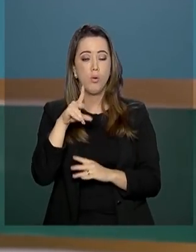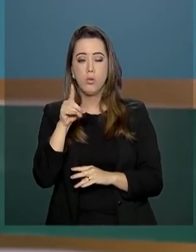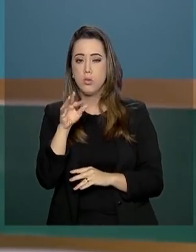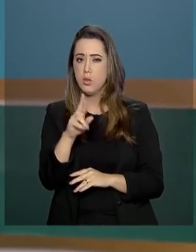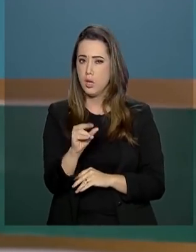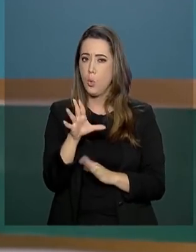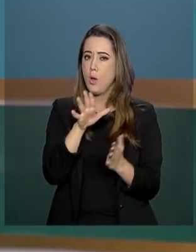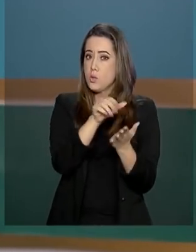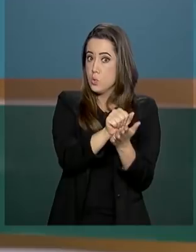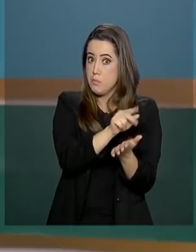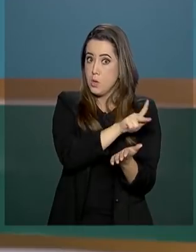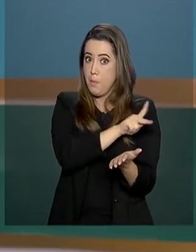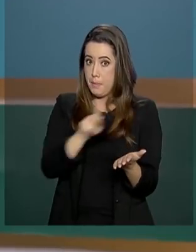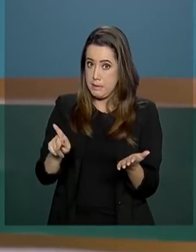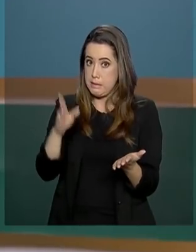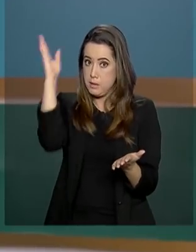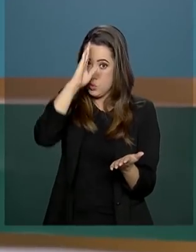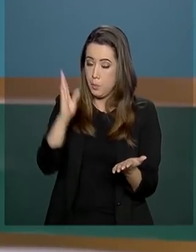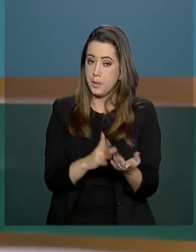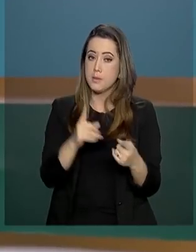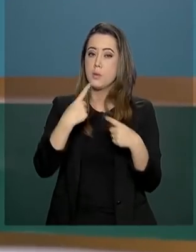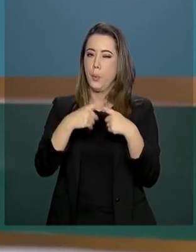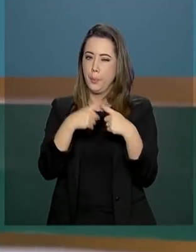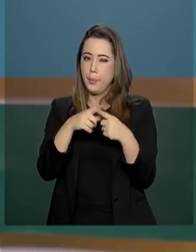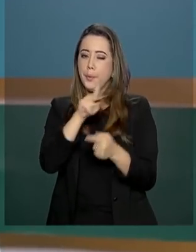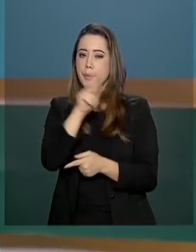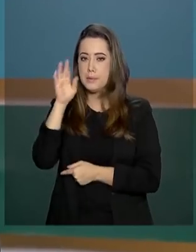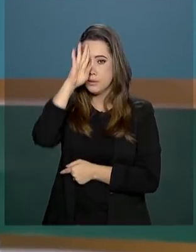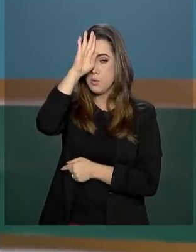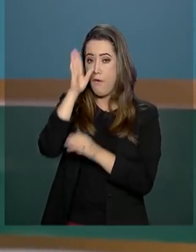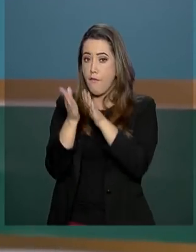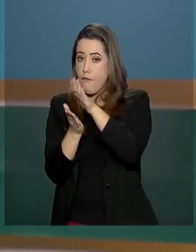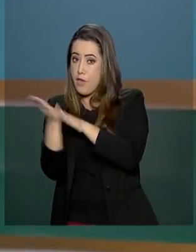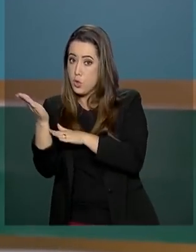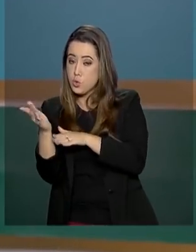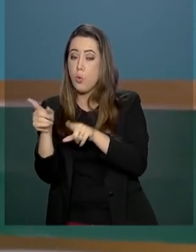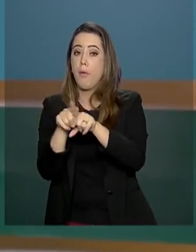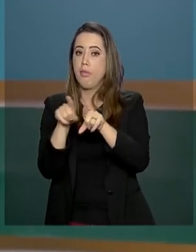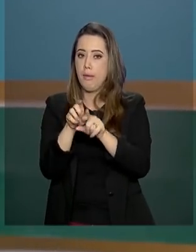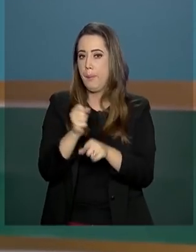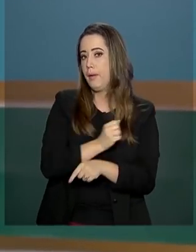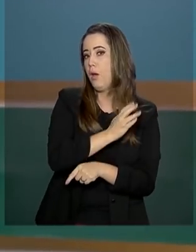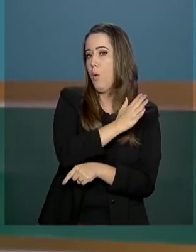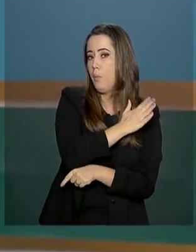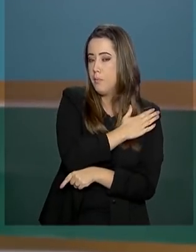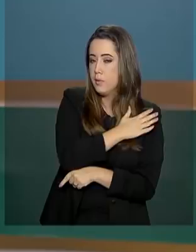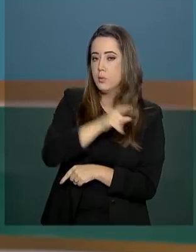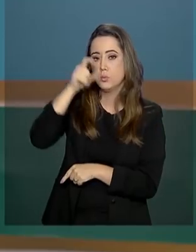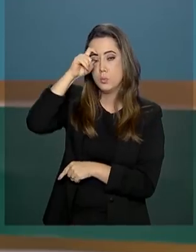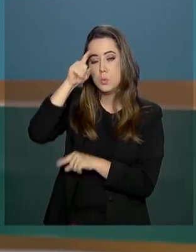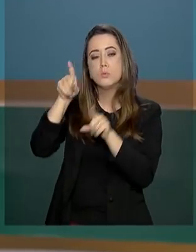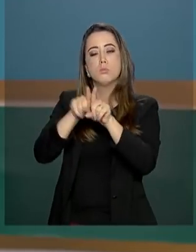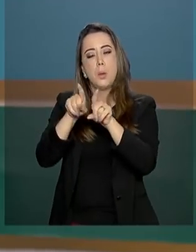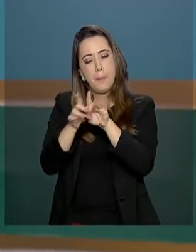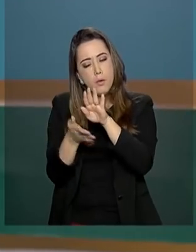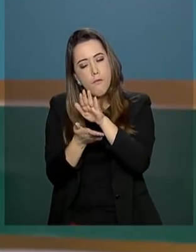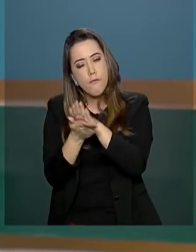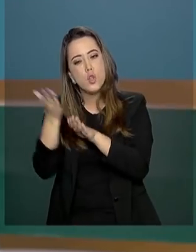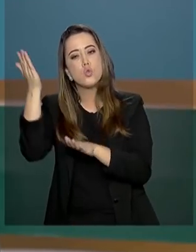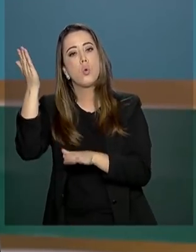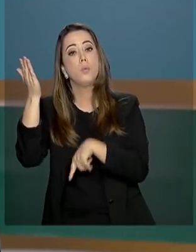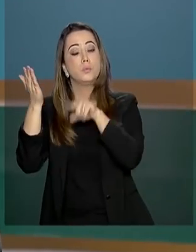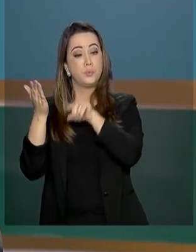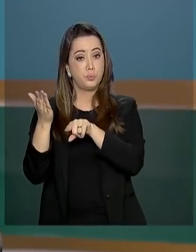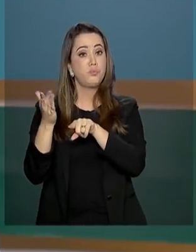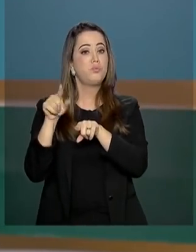por causa das viagens de Jair Bolsonaro e do vice Hamilton Mourão ao exterior. Mourão cumpre uma agenda oficial na Ásia e na